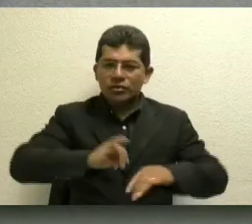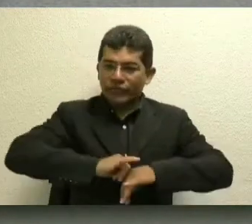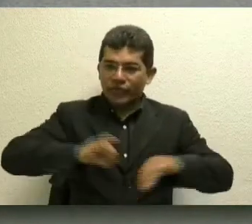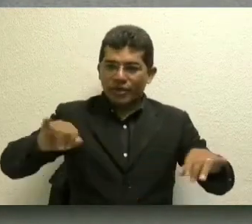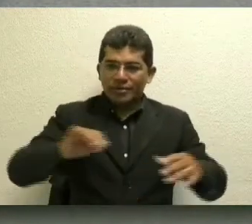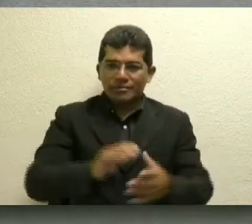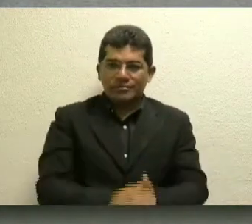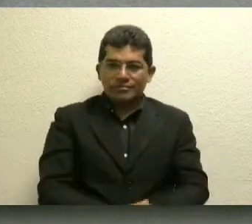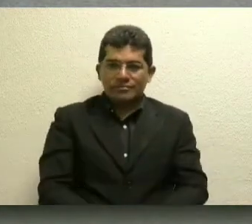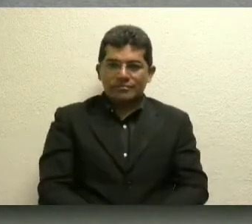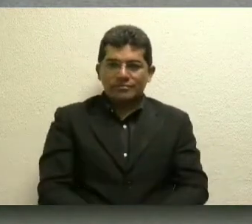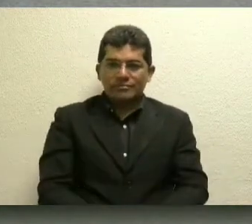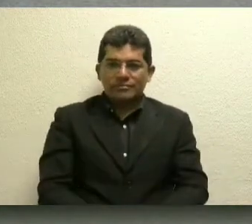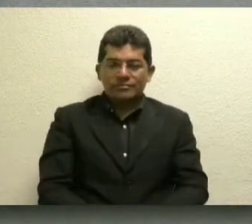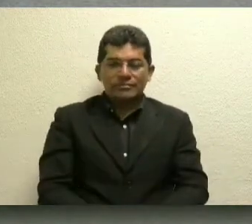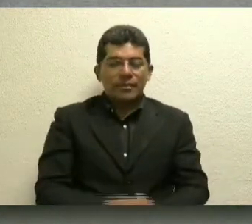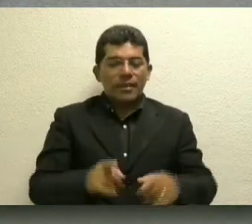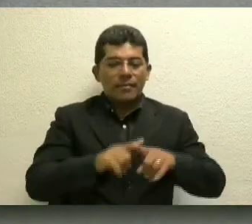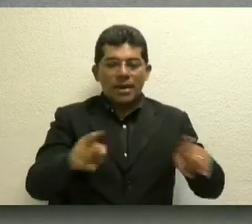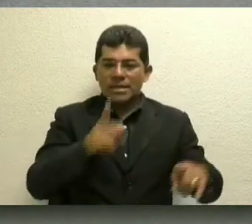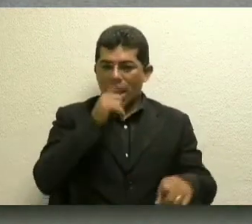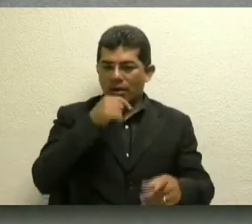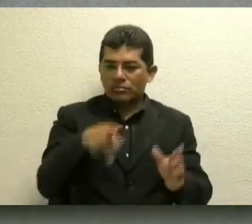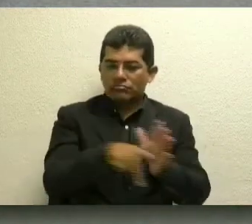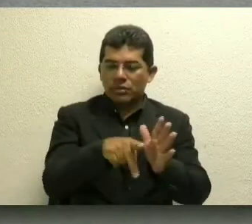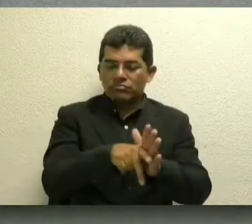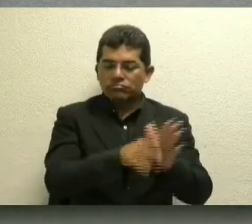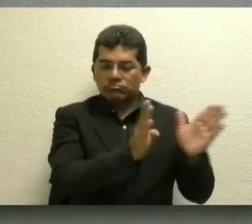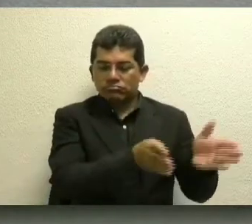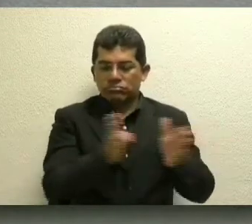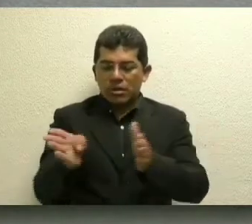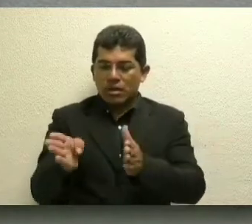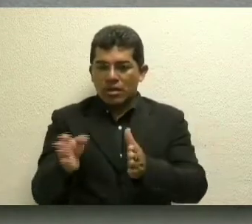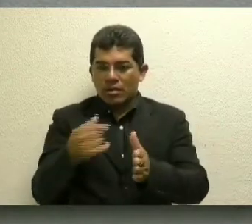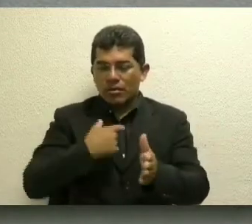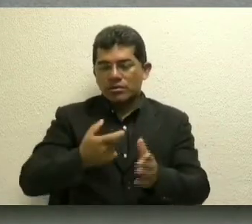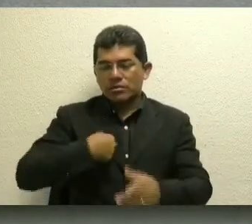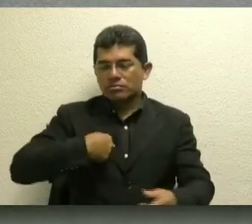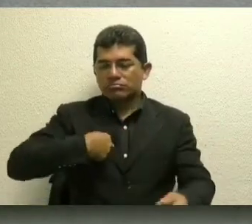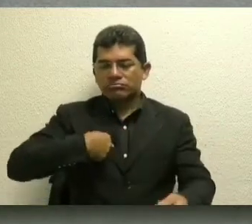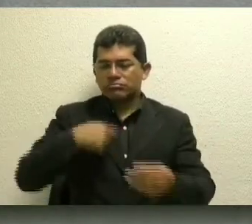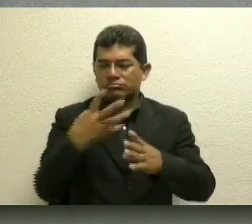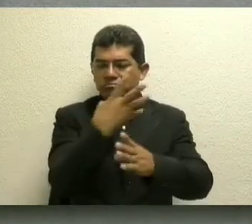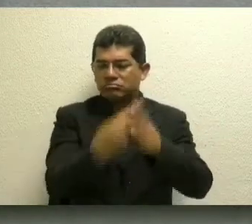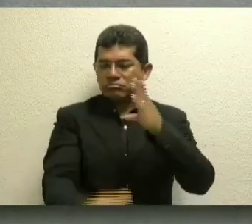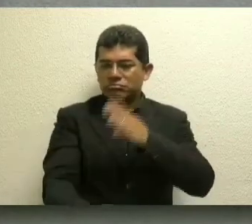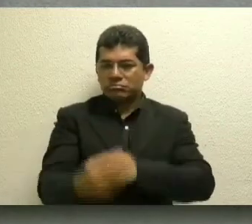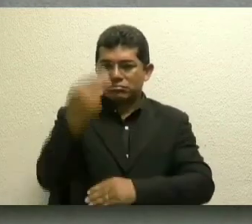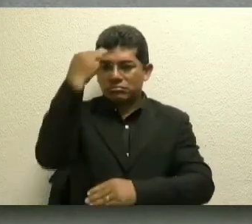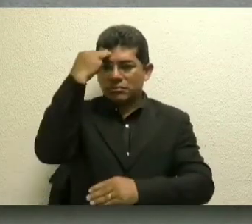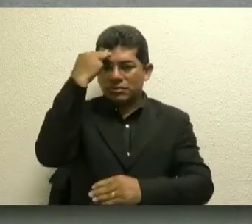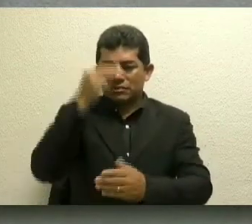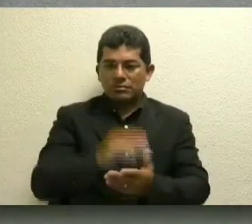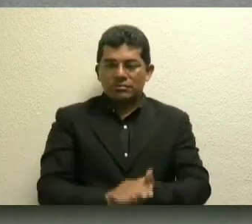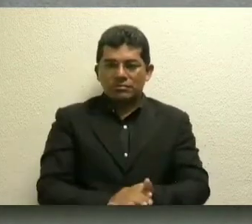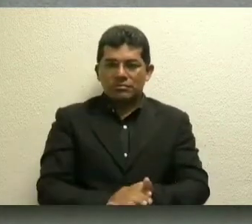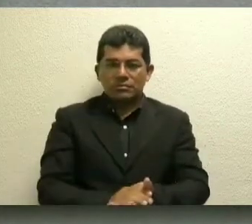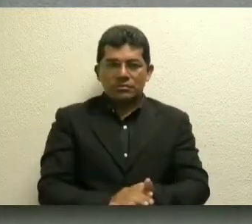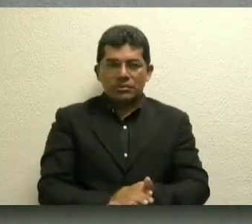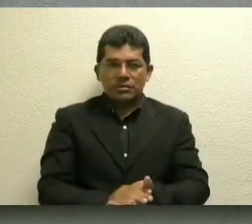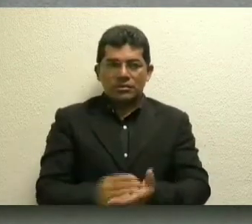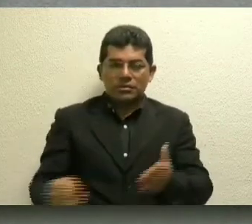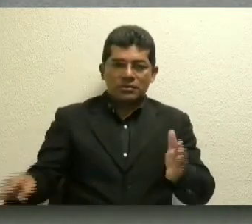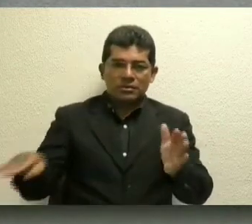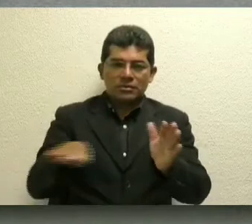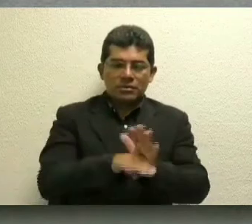mas a água, ela tem várias propriedades. Uma delas é guardar a memória. E você atinge